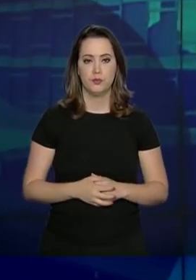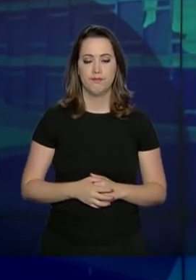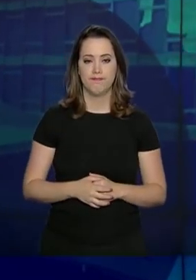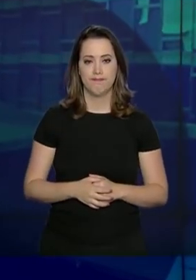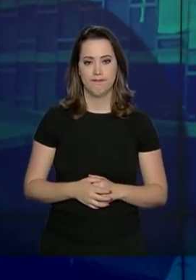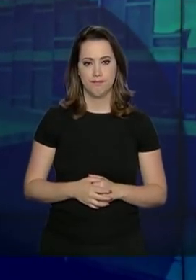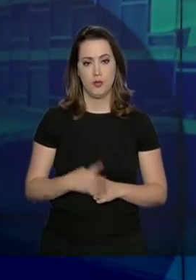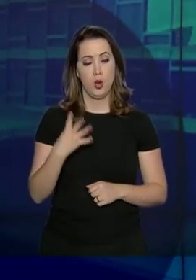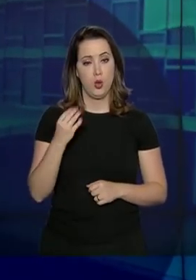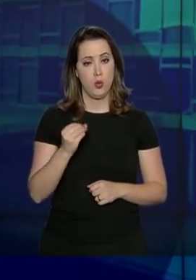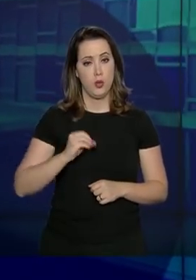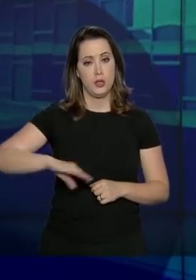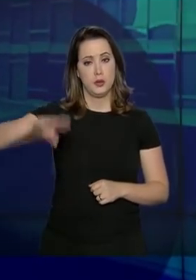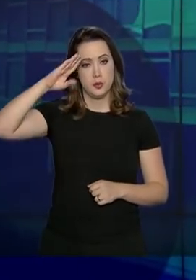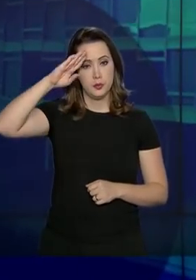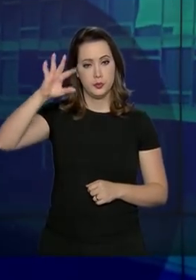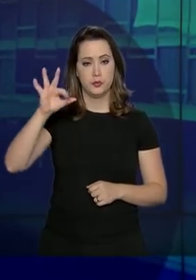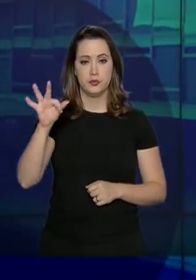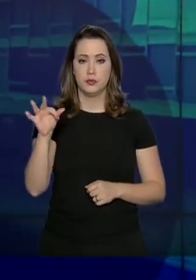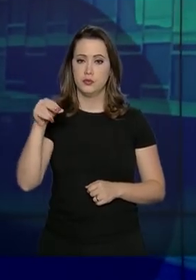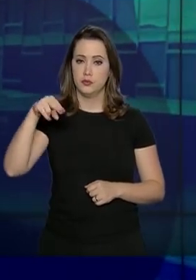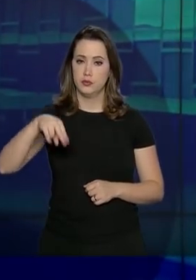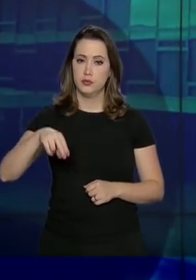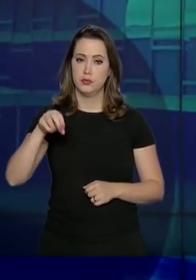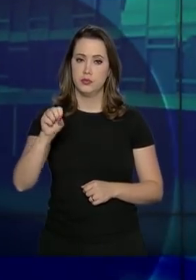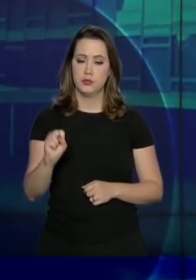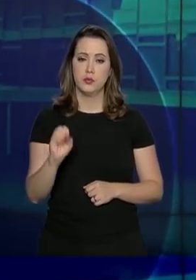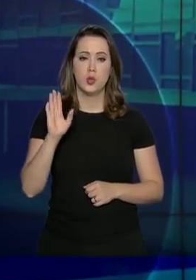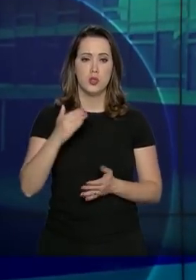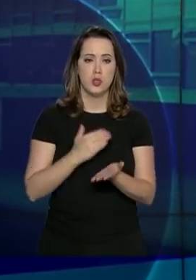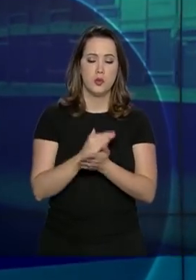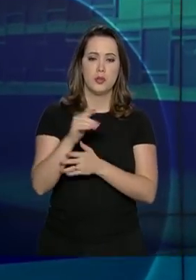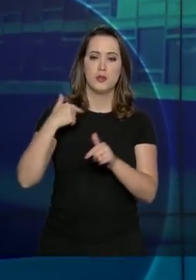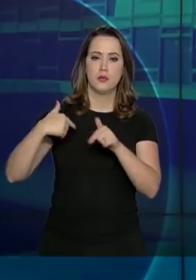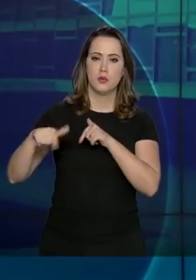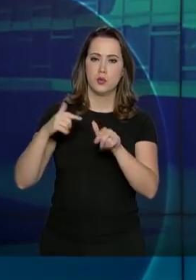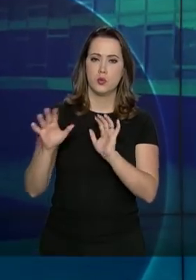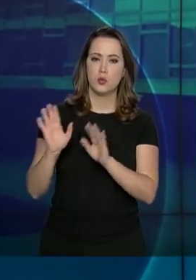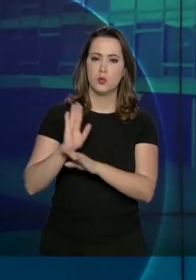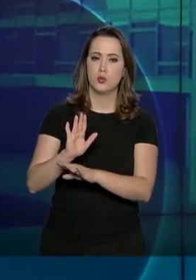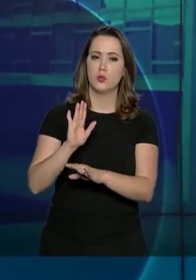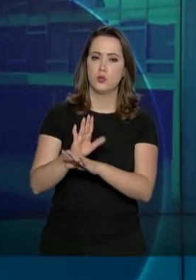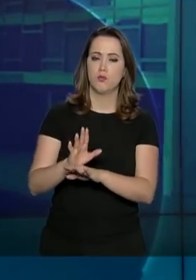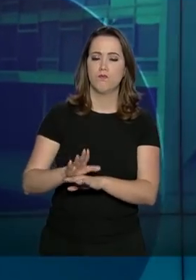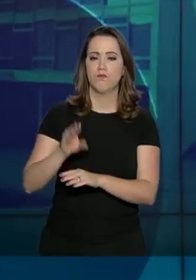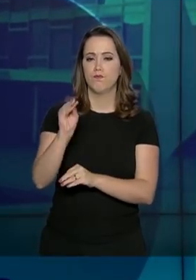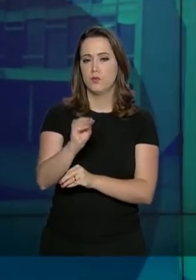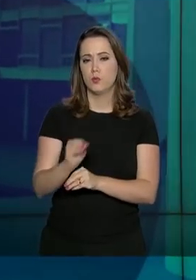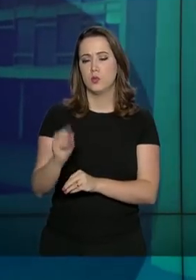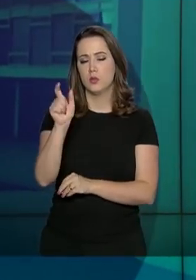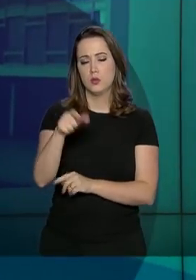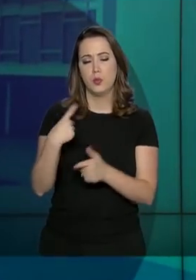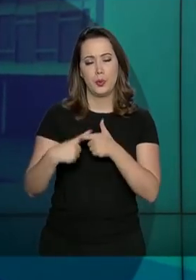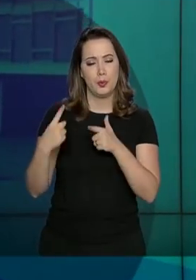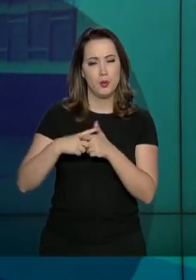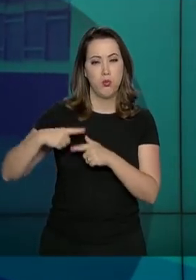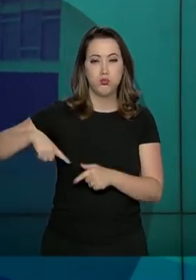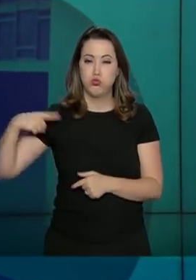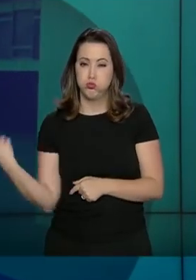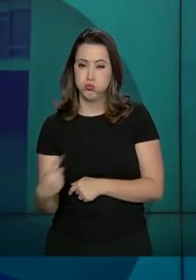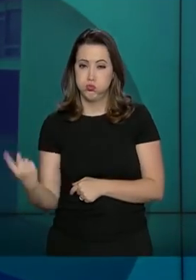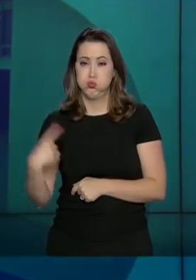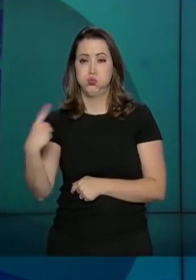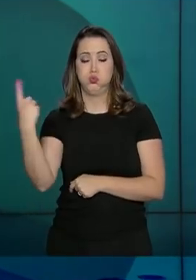40 militares da Força Nacional de Segurança já começaram a trabalhar no socorro às vítimas do ciclone